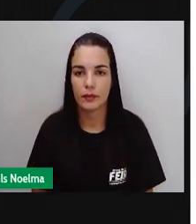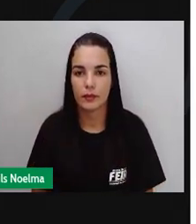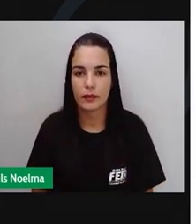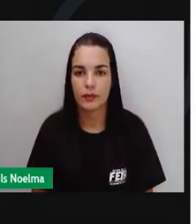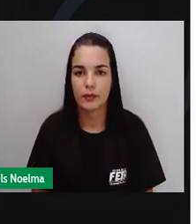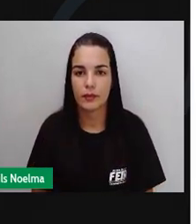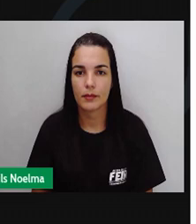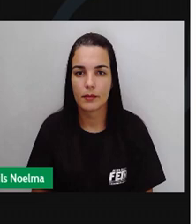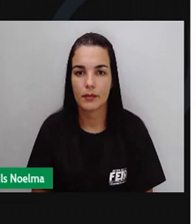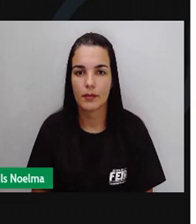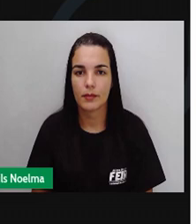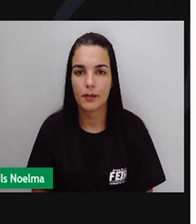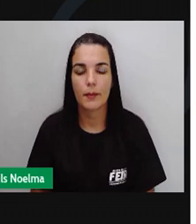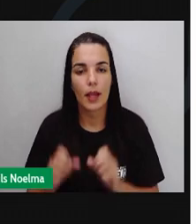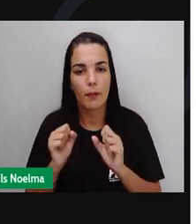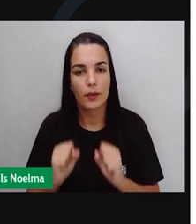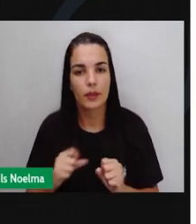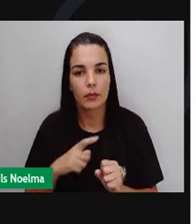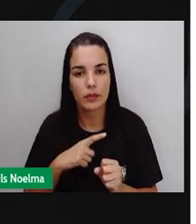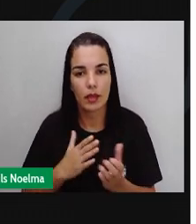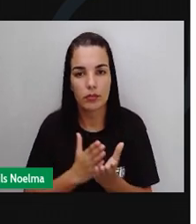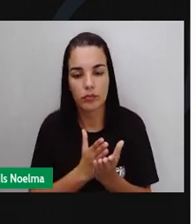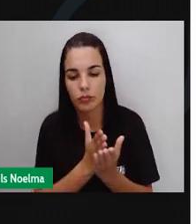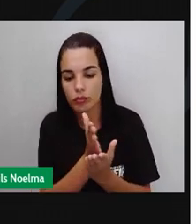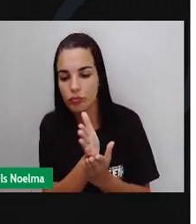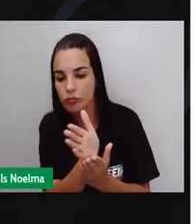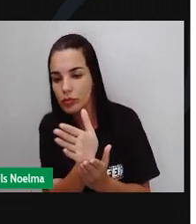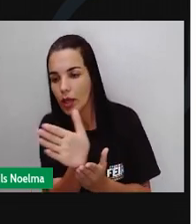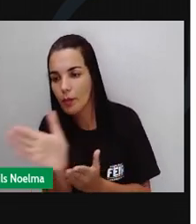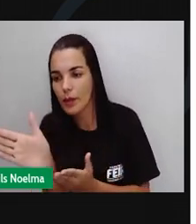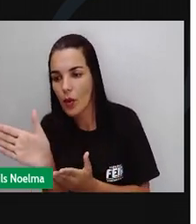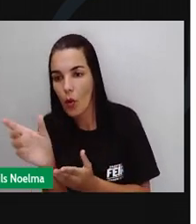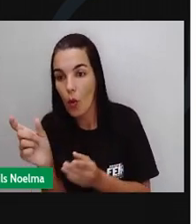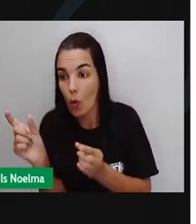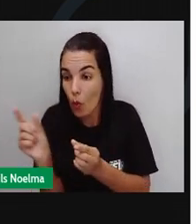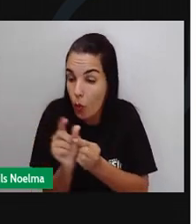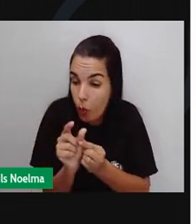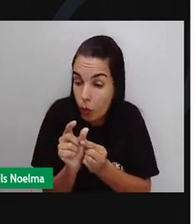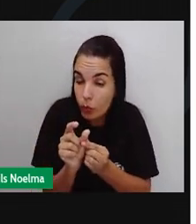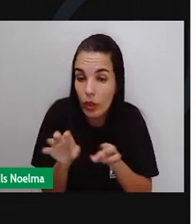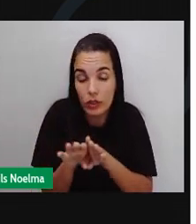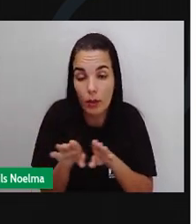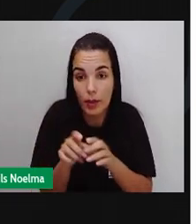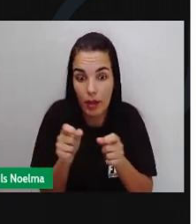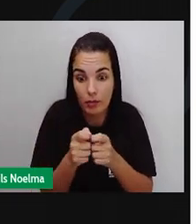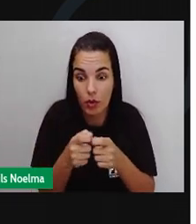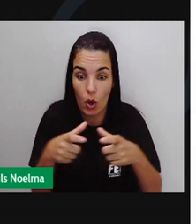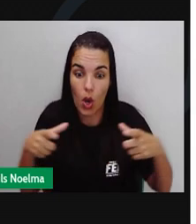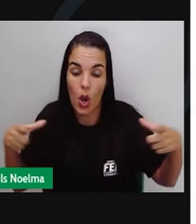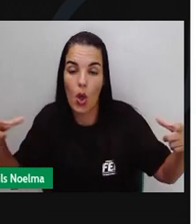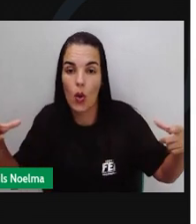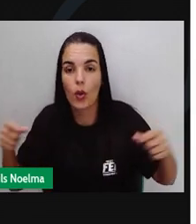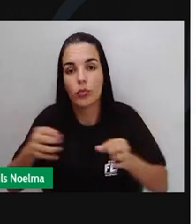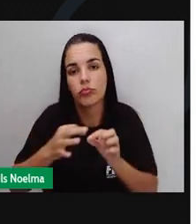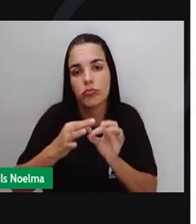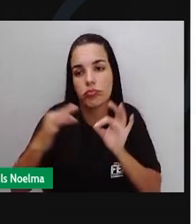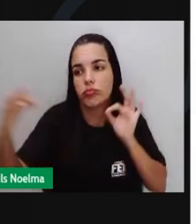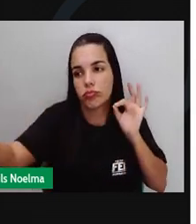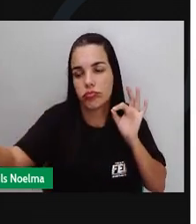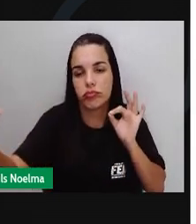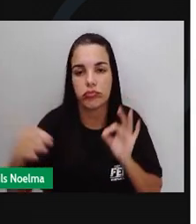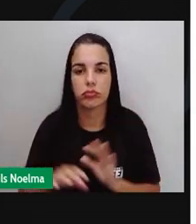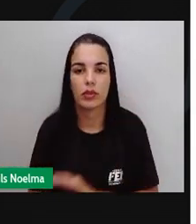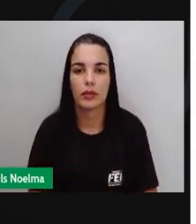podemos utilizar caminhos mais curtos ou mais longos. Vamos seguir esse caminho aqui.